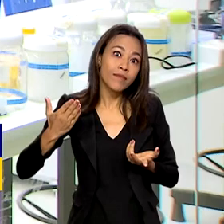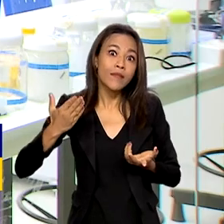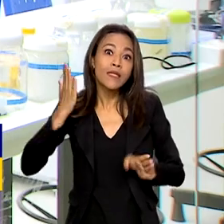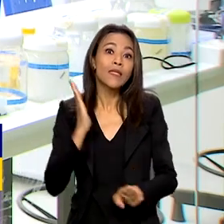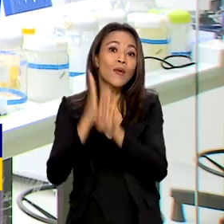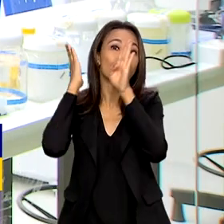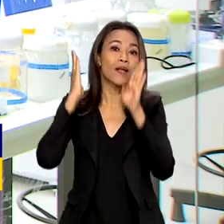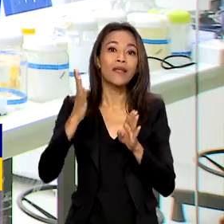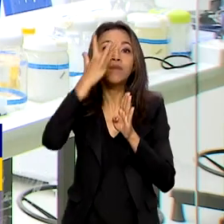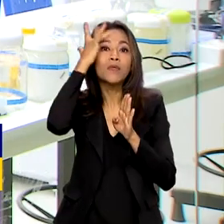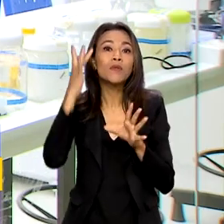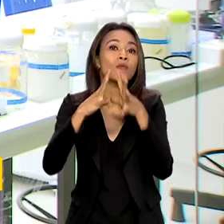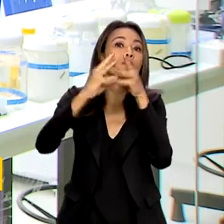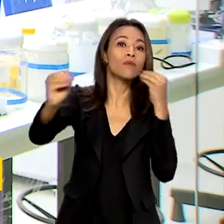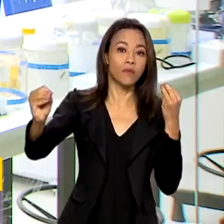identificação de pessoas desaparecidas.